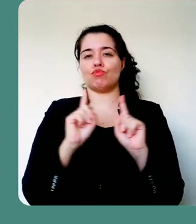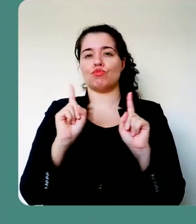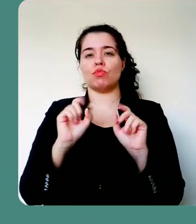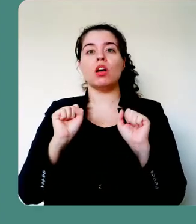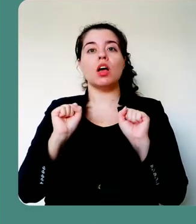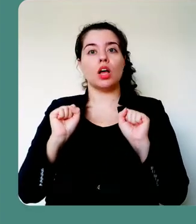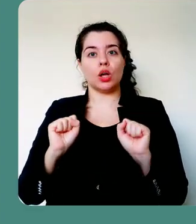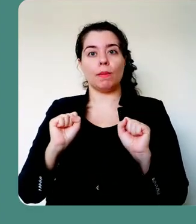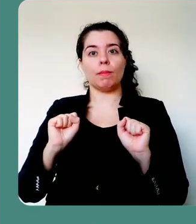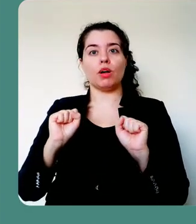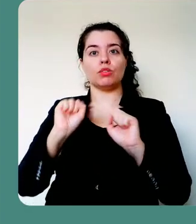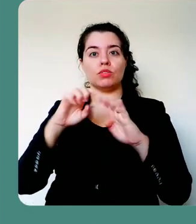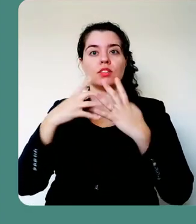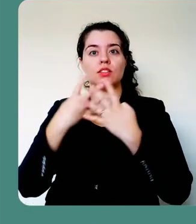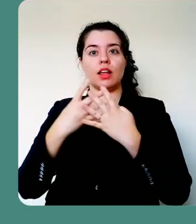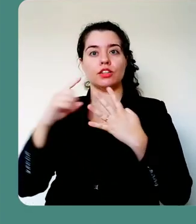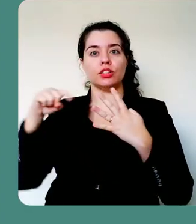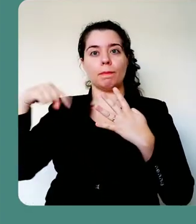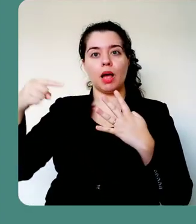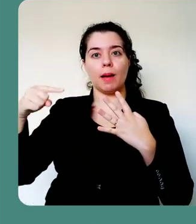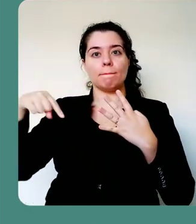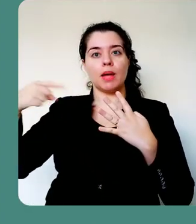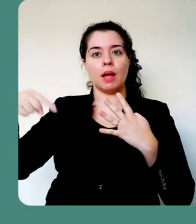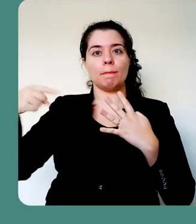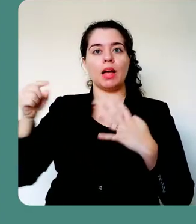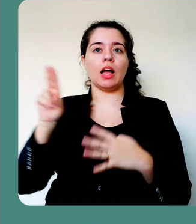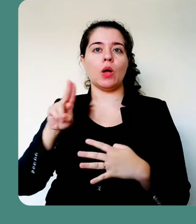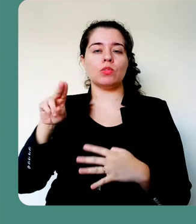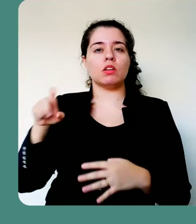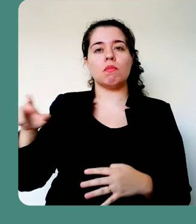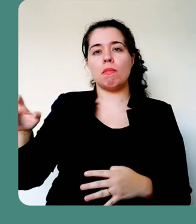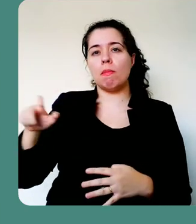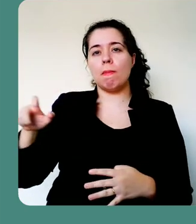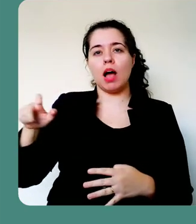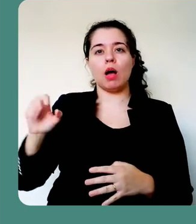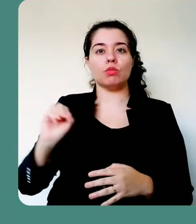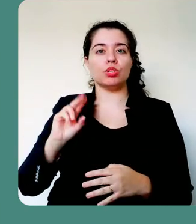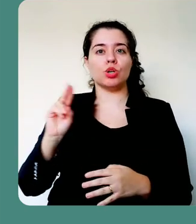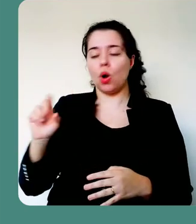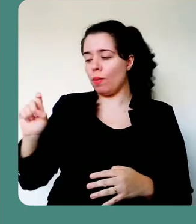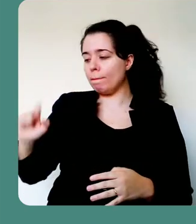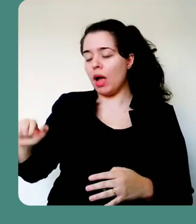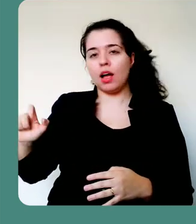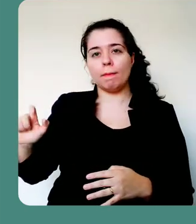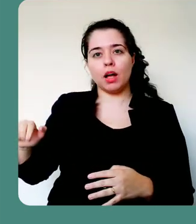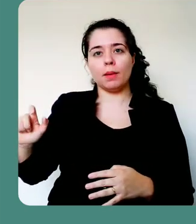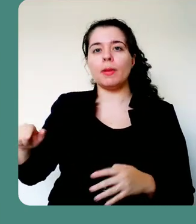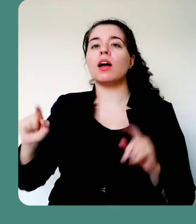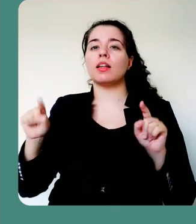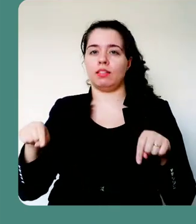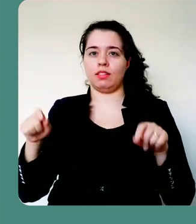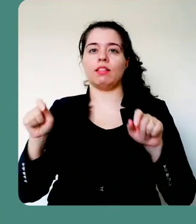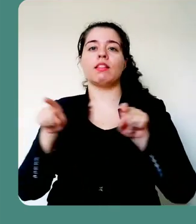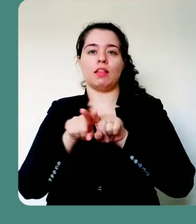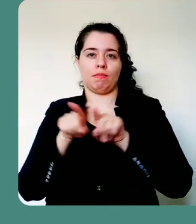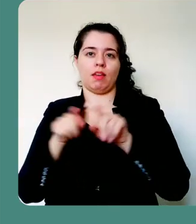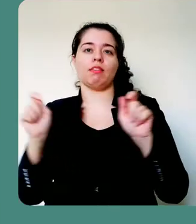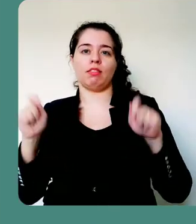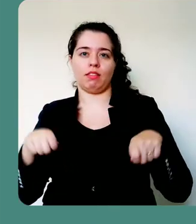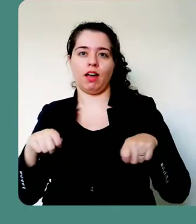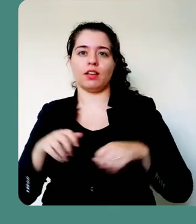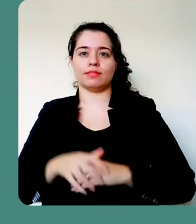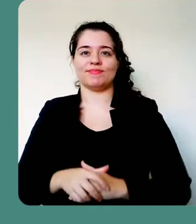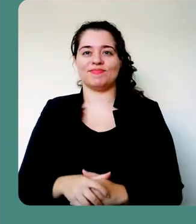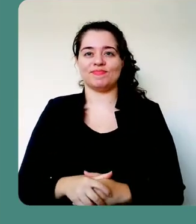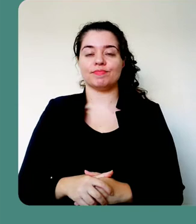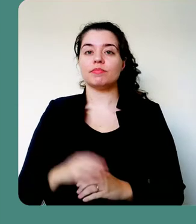avançar os slides utilizando o mouse ou a própria seta direcional do teclado. Uma coisa que é importante